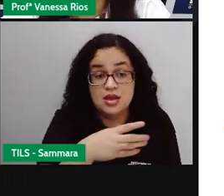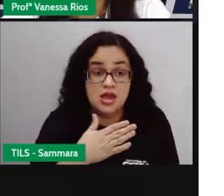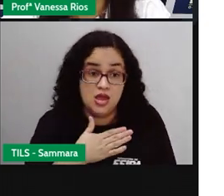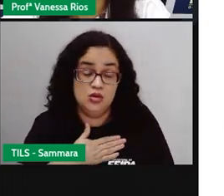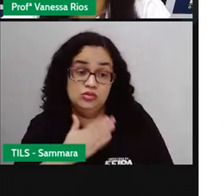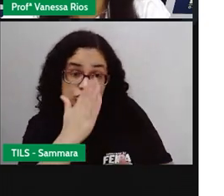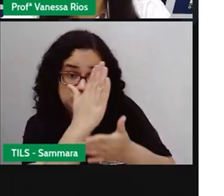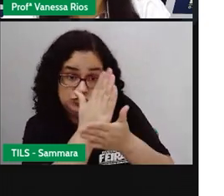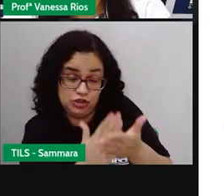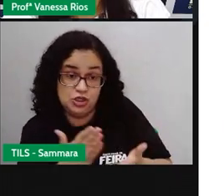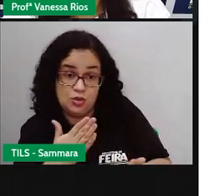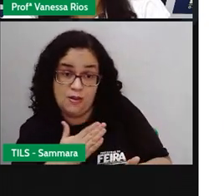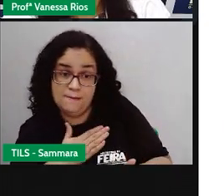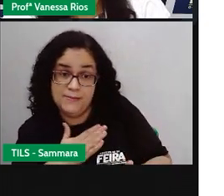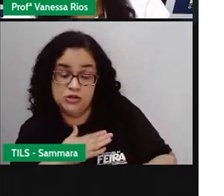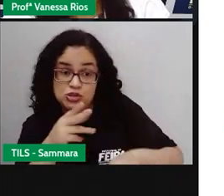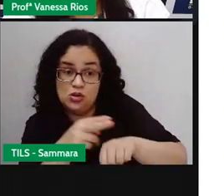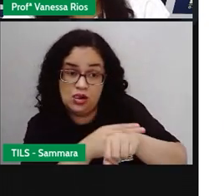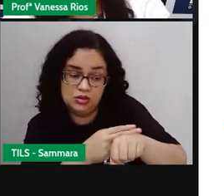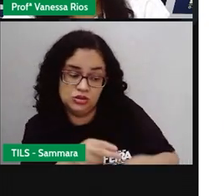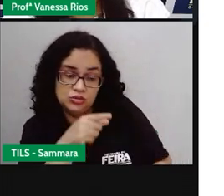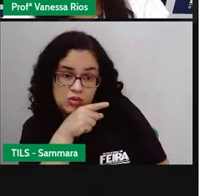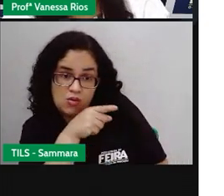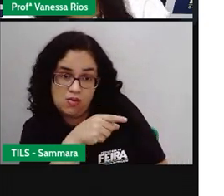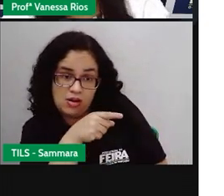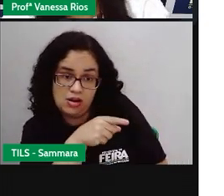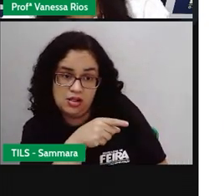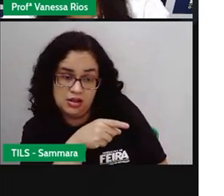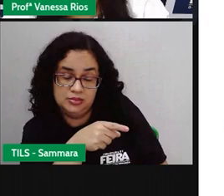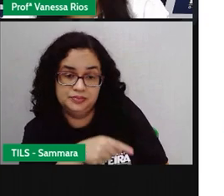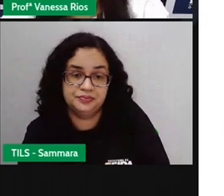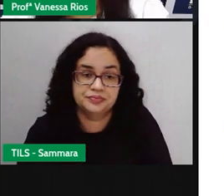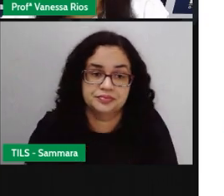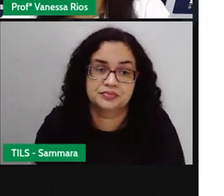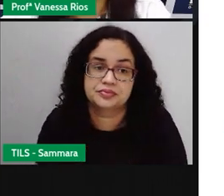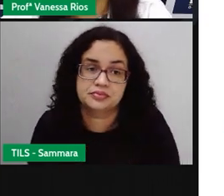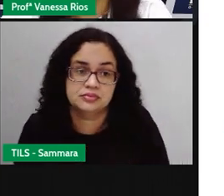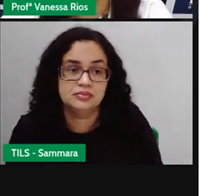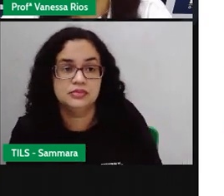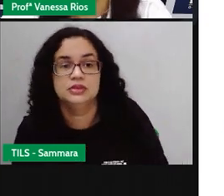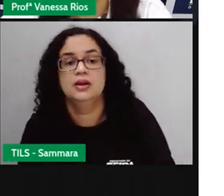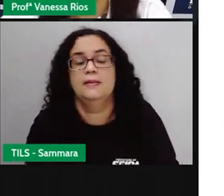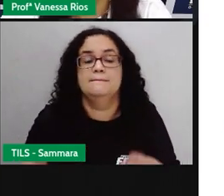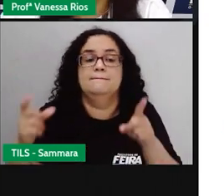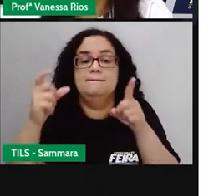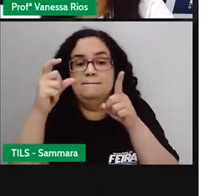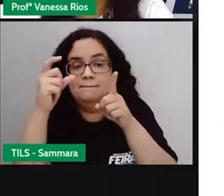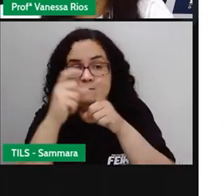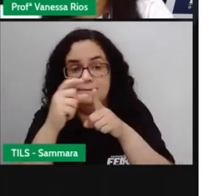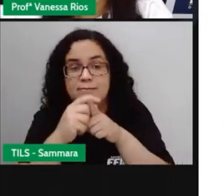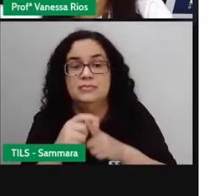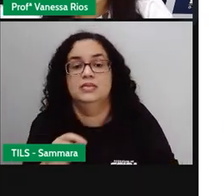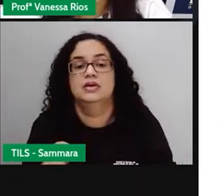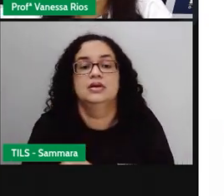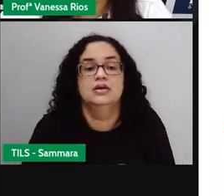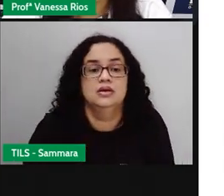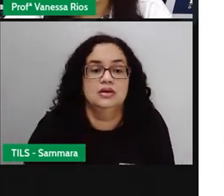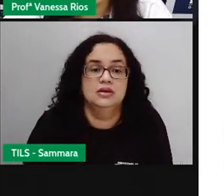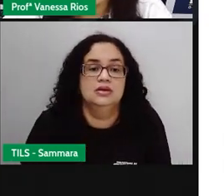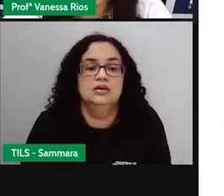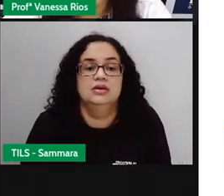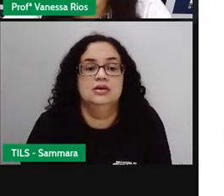Eu dividi meu chocolate com ele. A palavra aí que indicação é a palavra